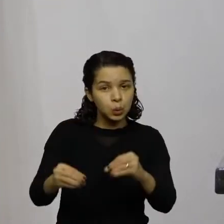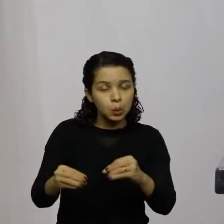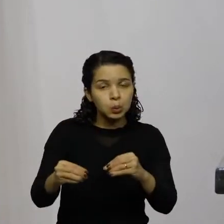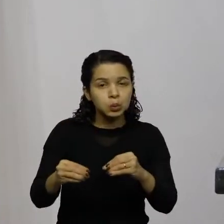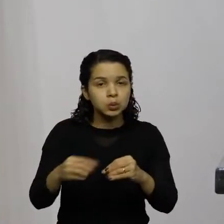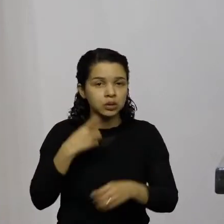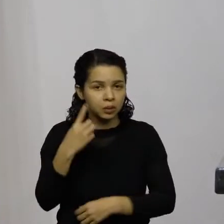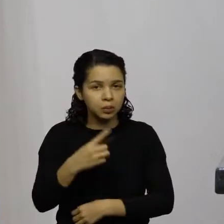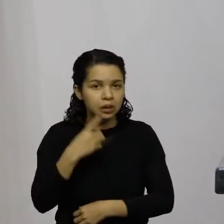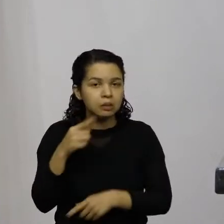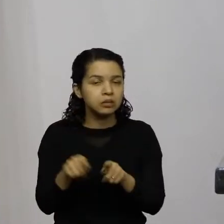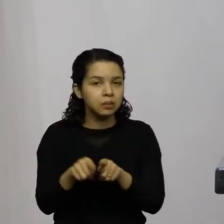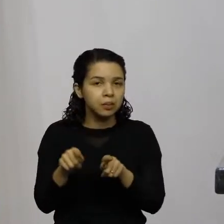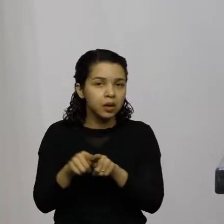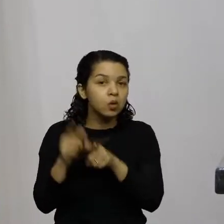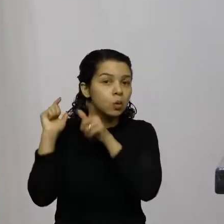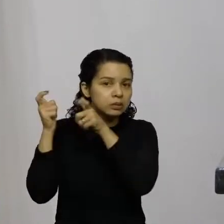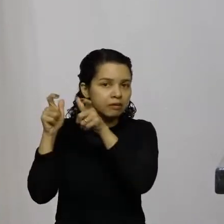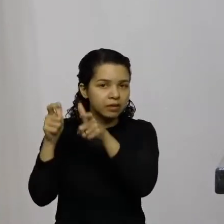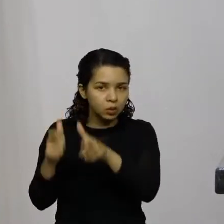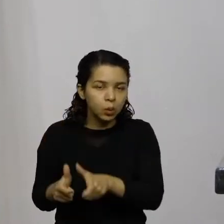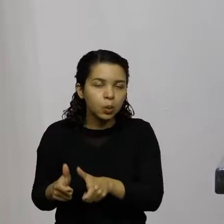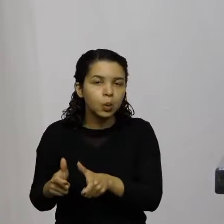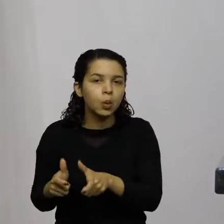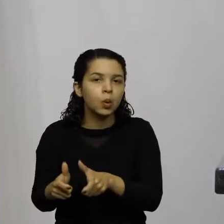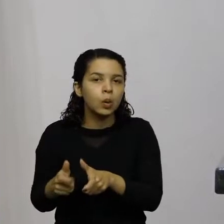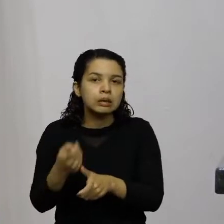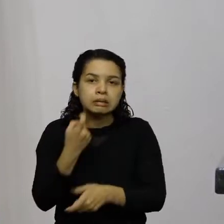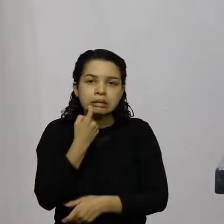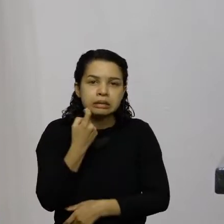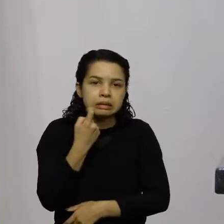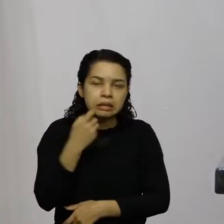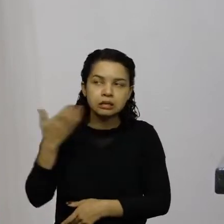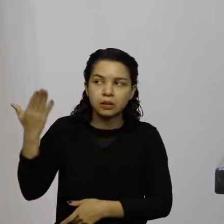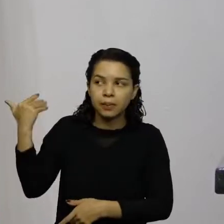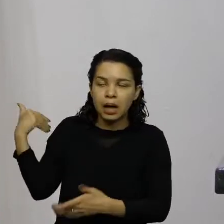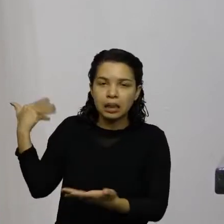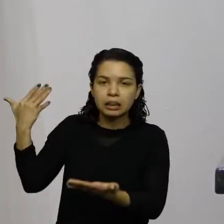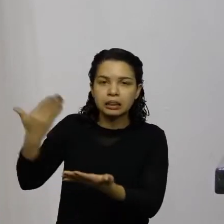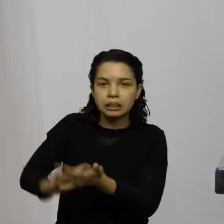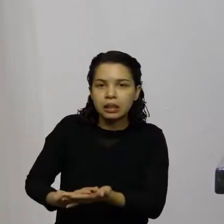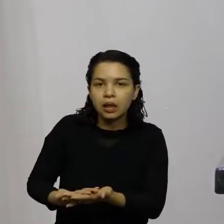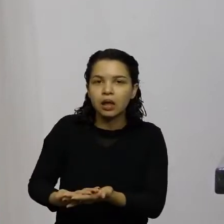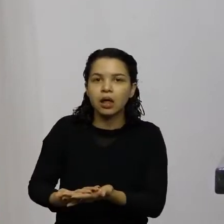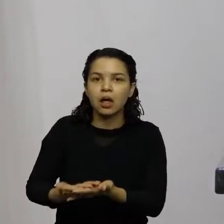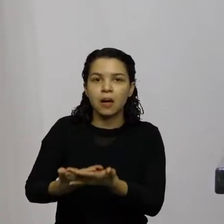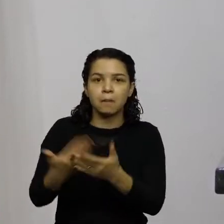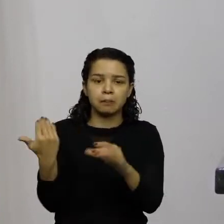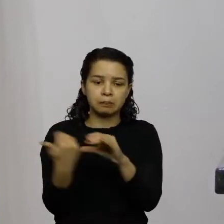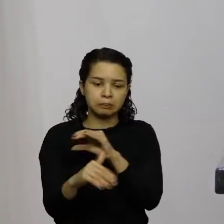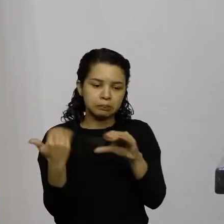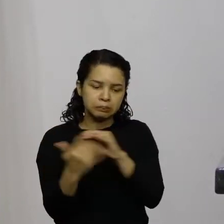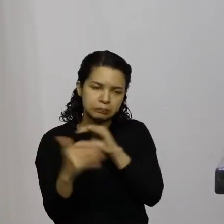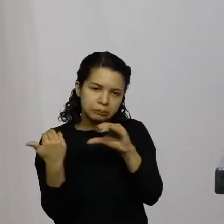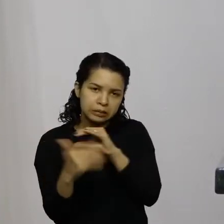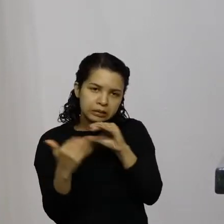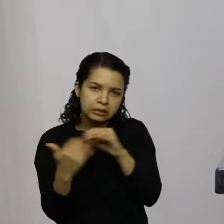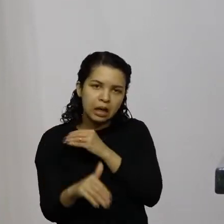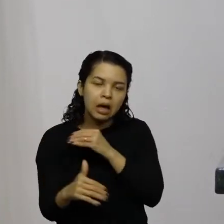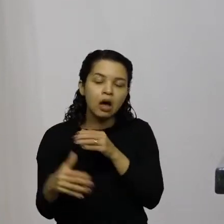receberam de sexta para cá uma série de mensagens de caminhoneiros deputado Lima